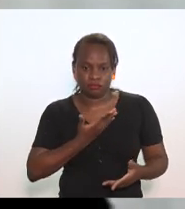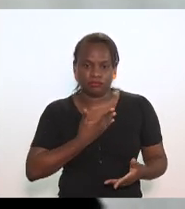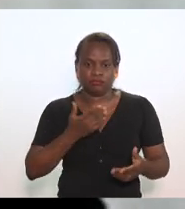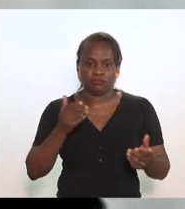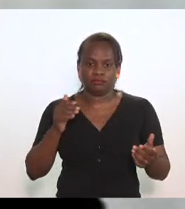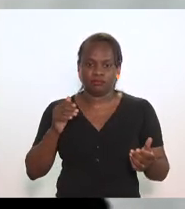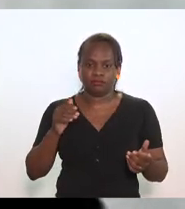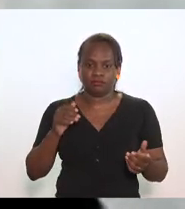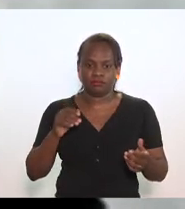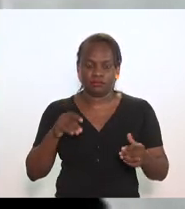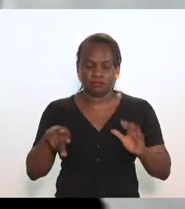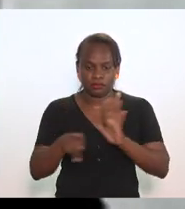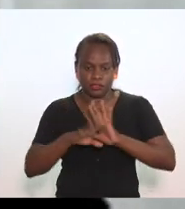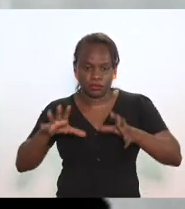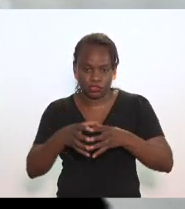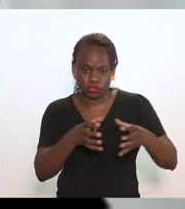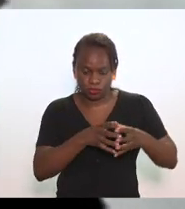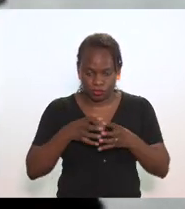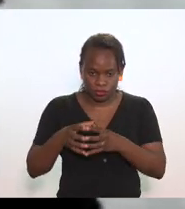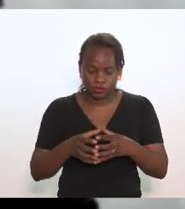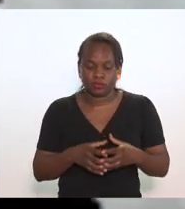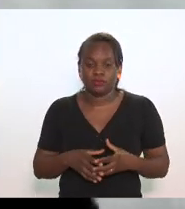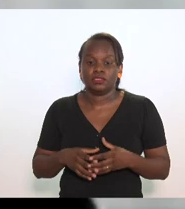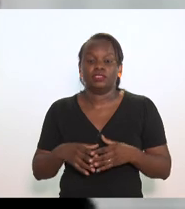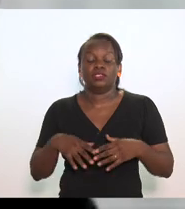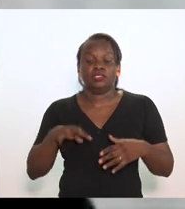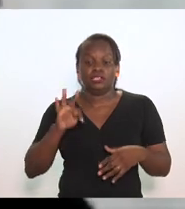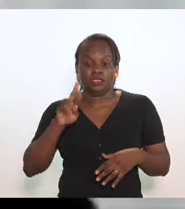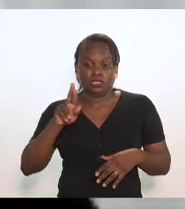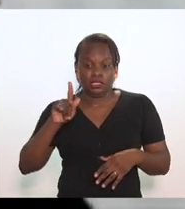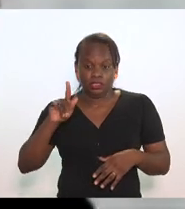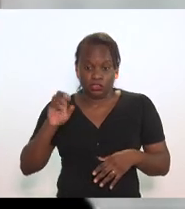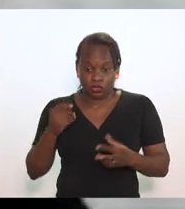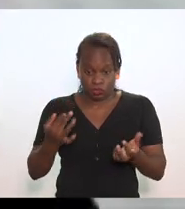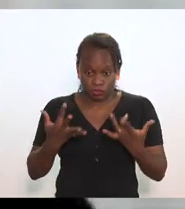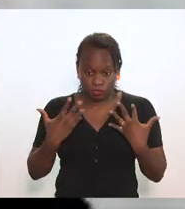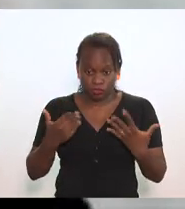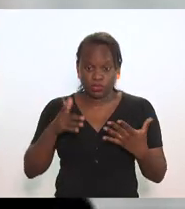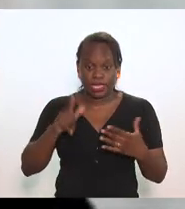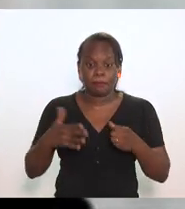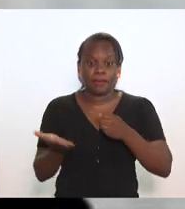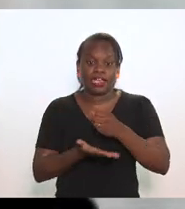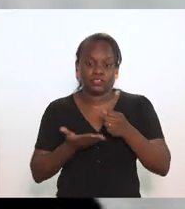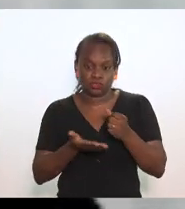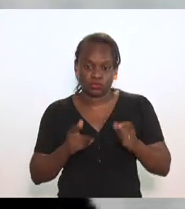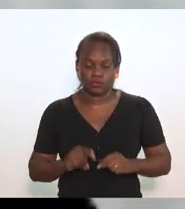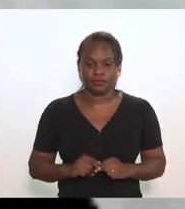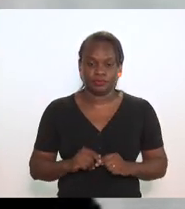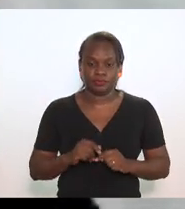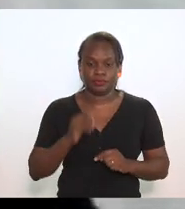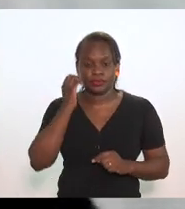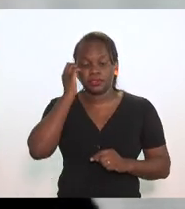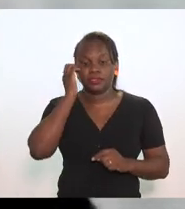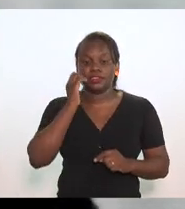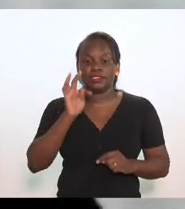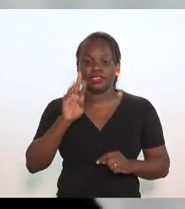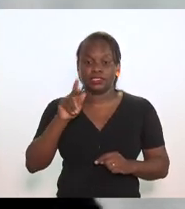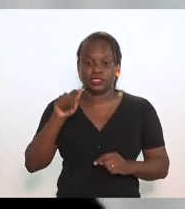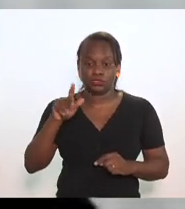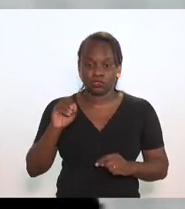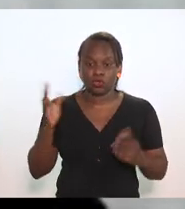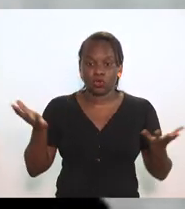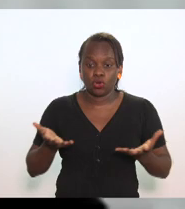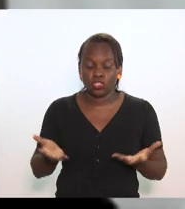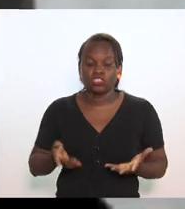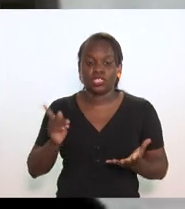entidades de classe o trigo é um produto básico o trigo hoje é um